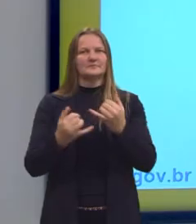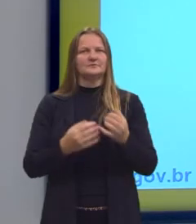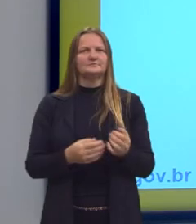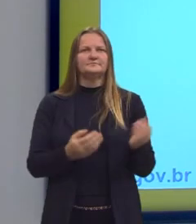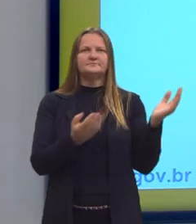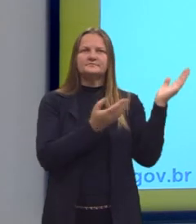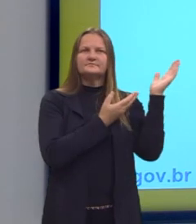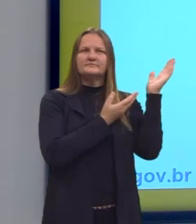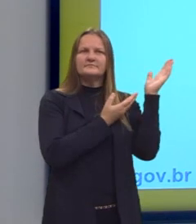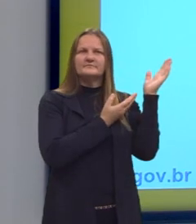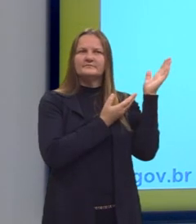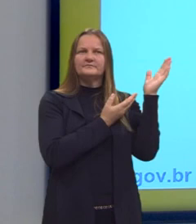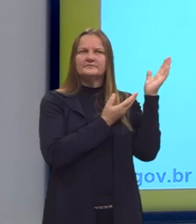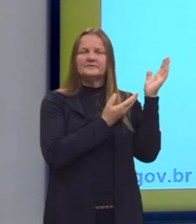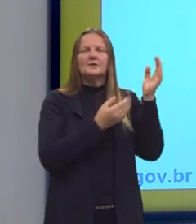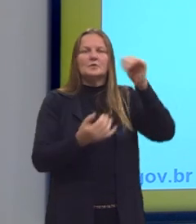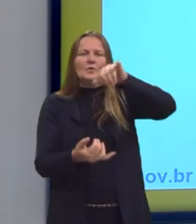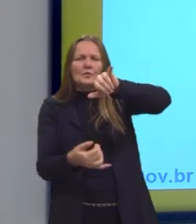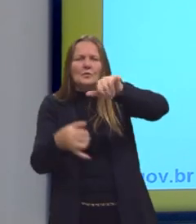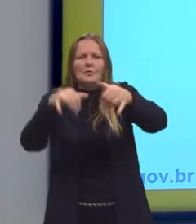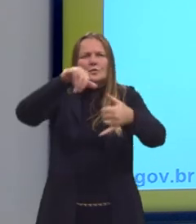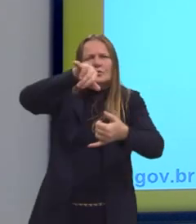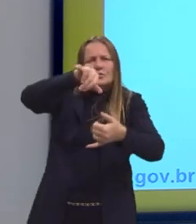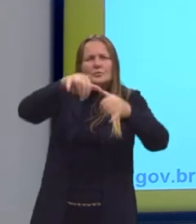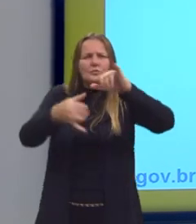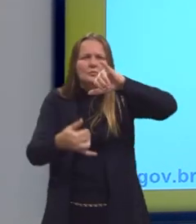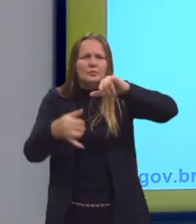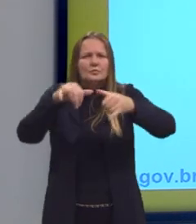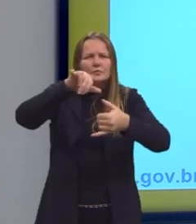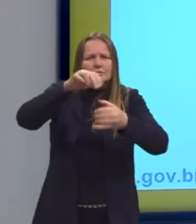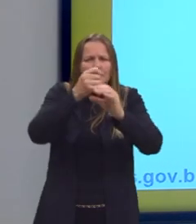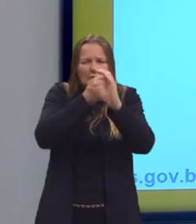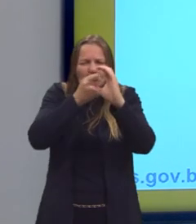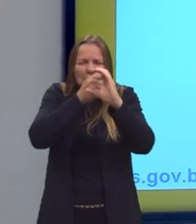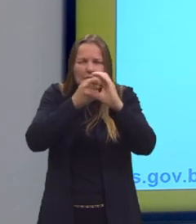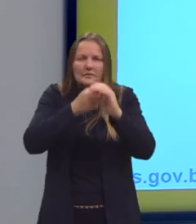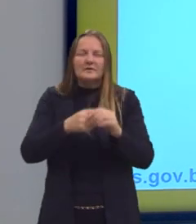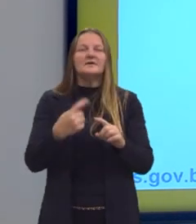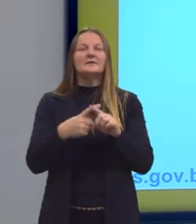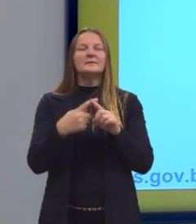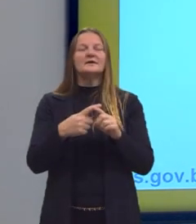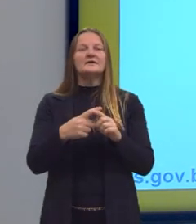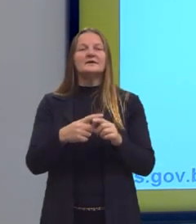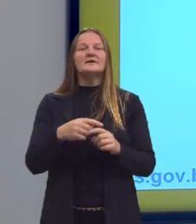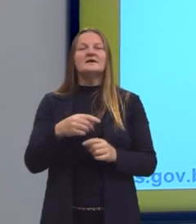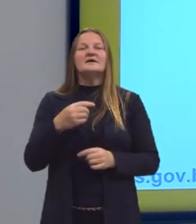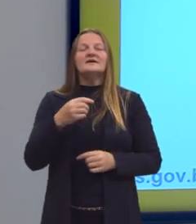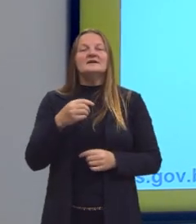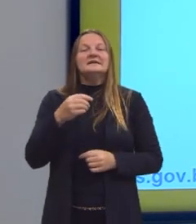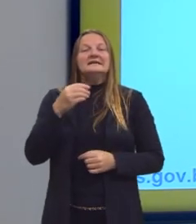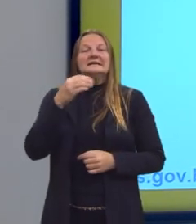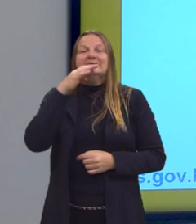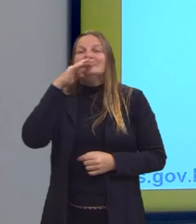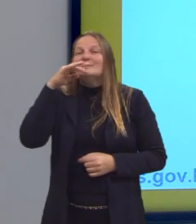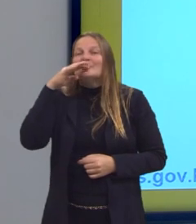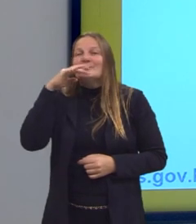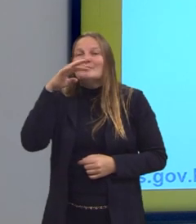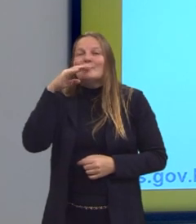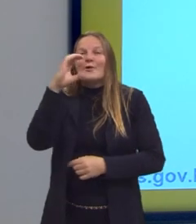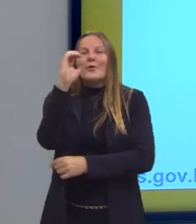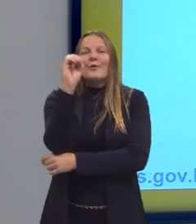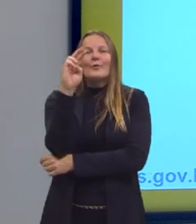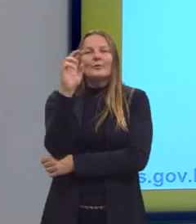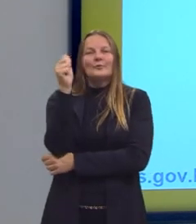trouxe um exemplo mais de laboratório, mas de confeitaria também, porque é um corante, como soluto,